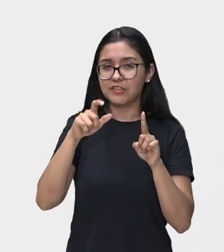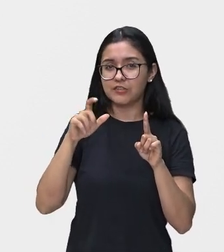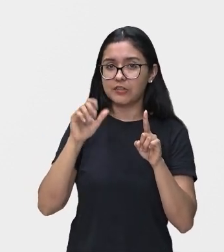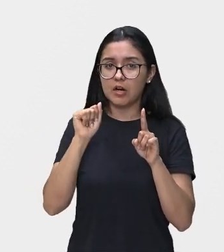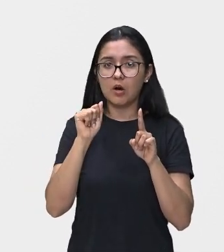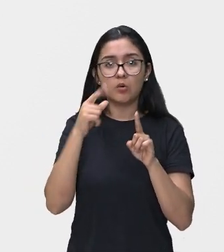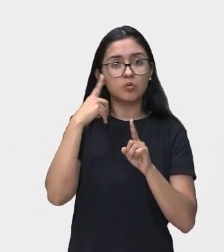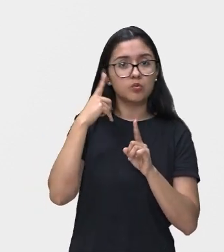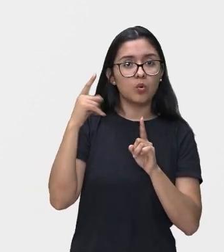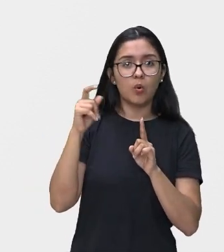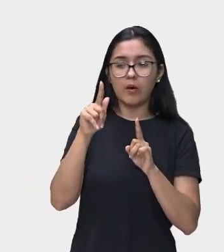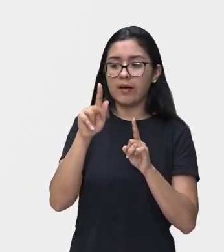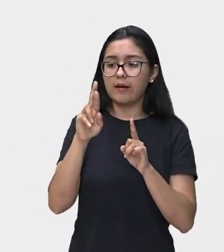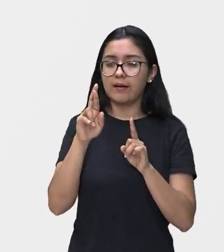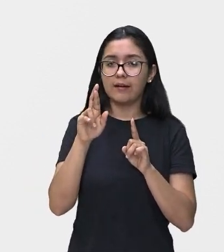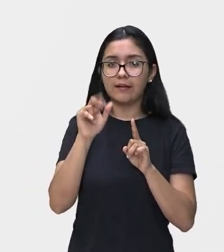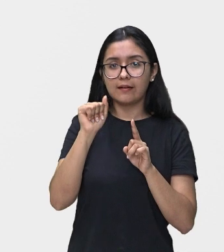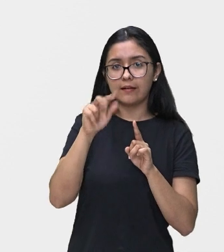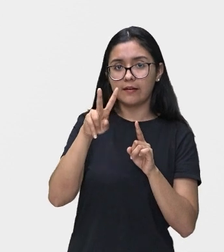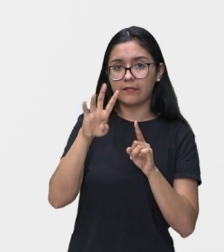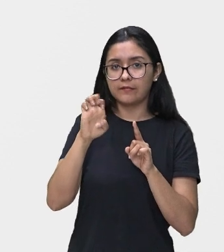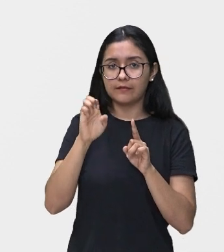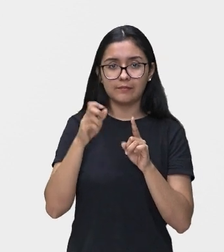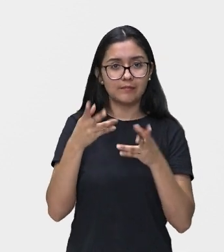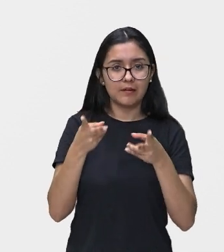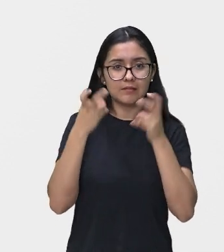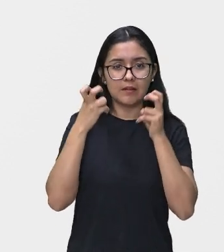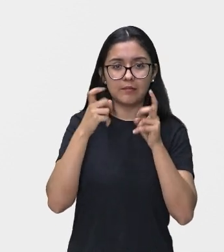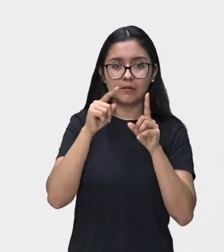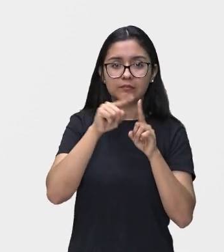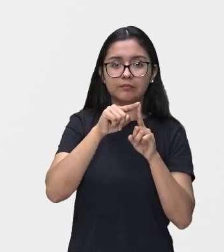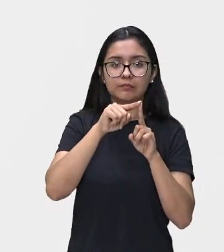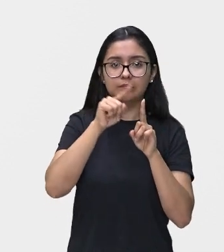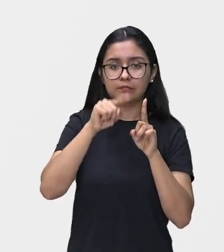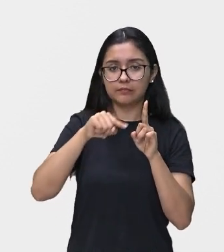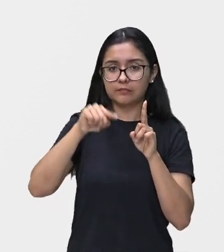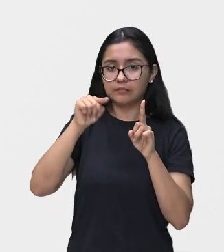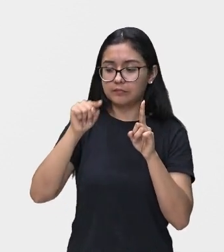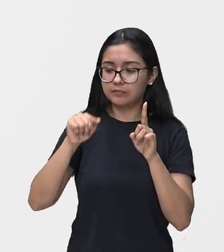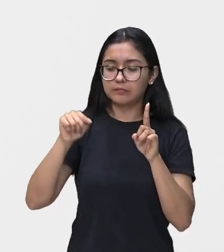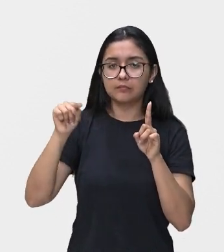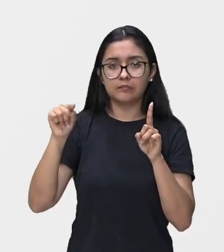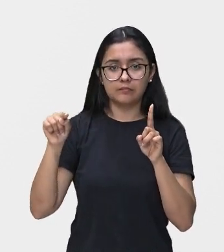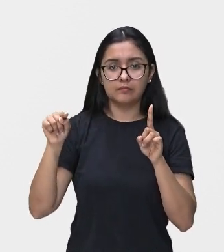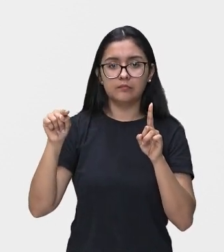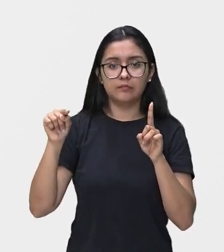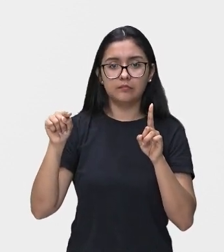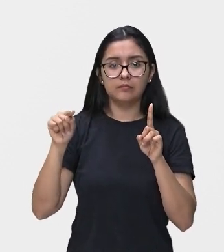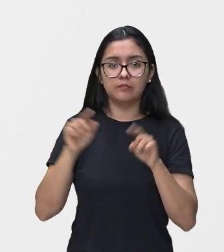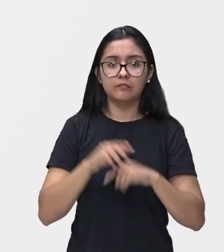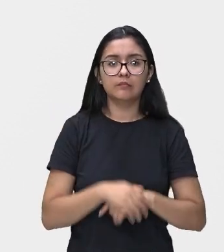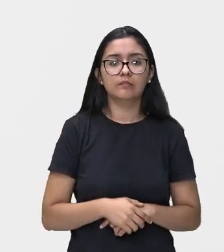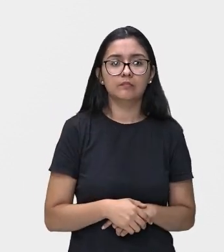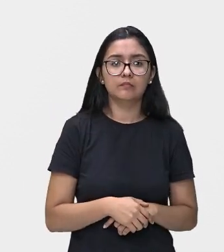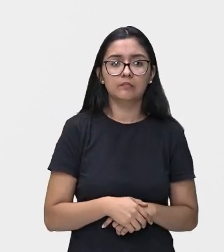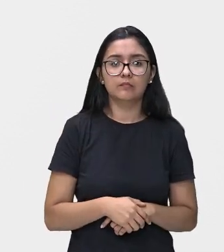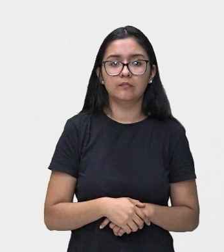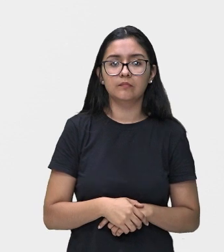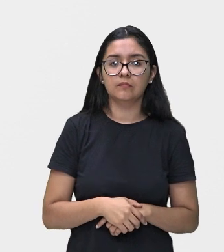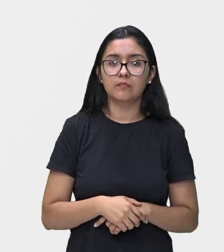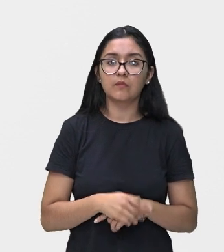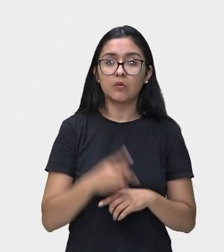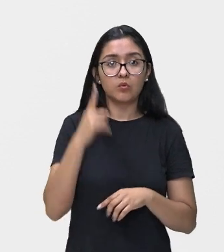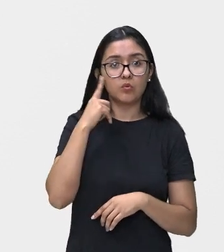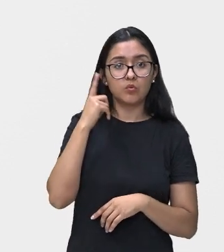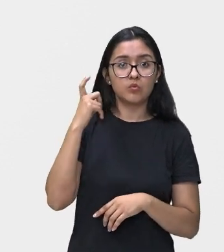como vocês podem ver aí, a frequência, ela é bem, o som é bem grave,